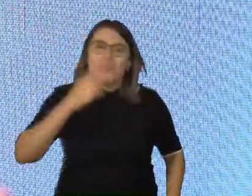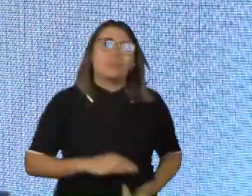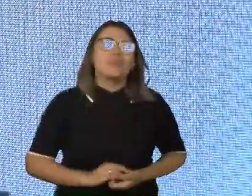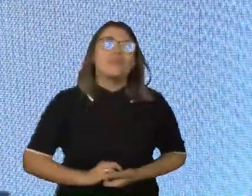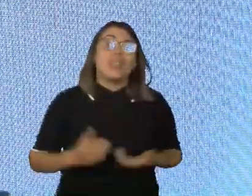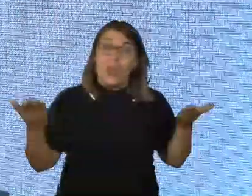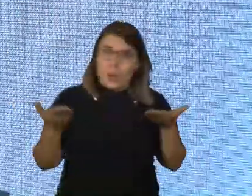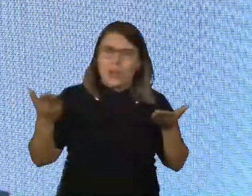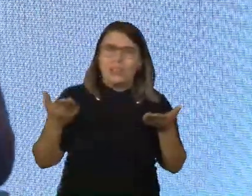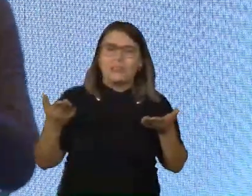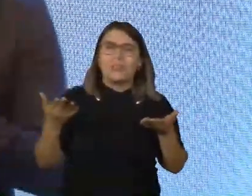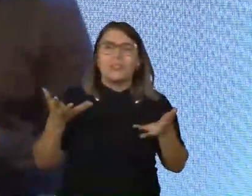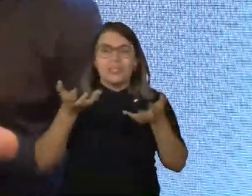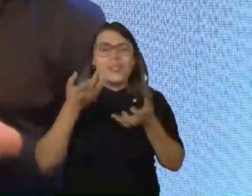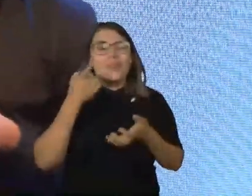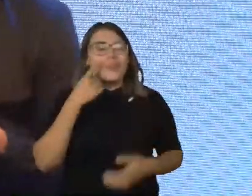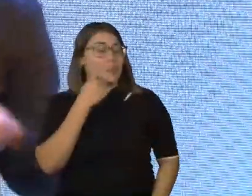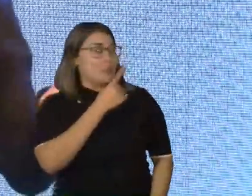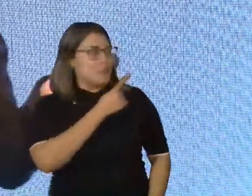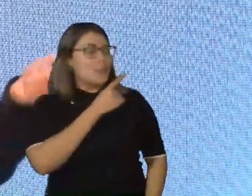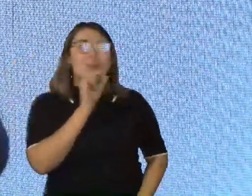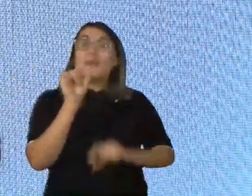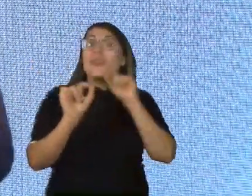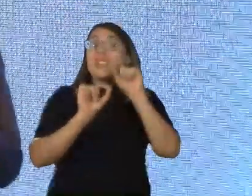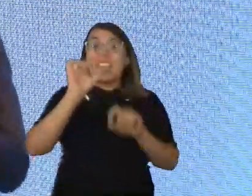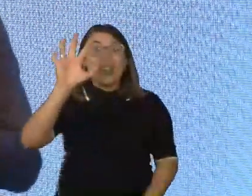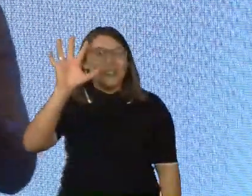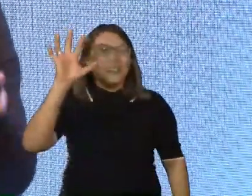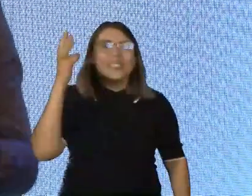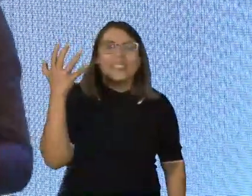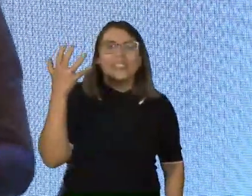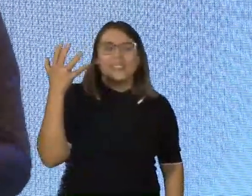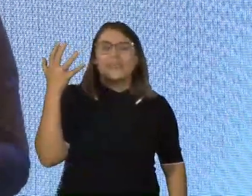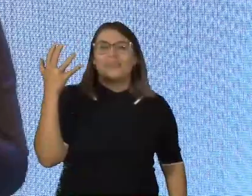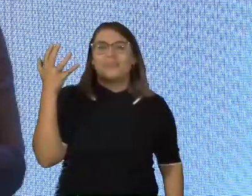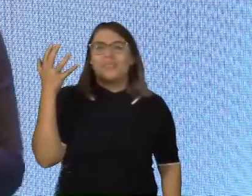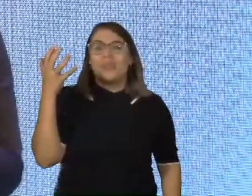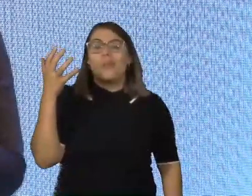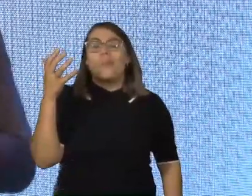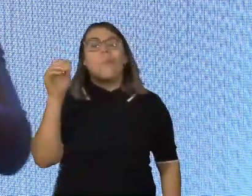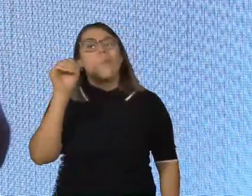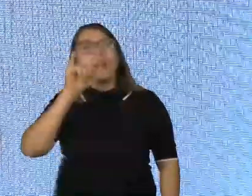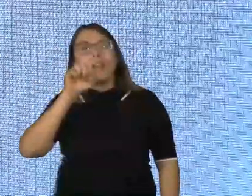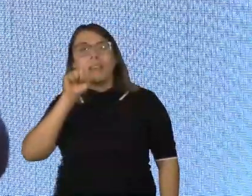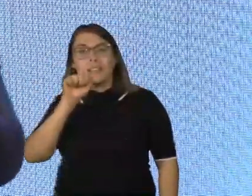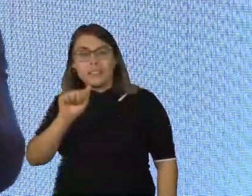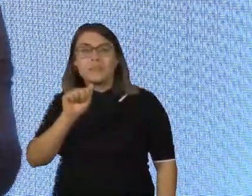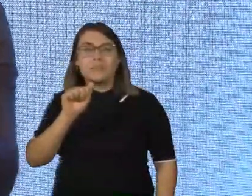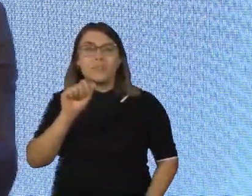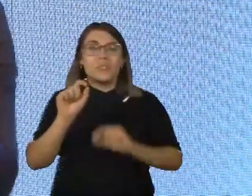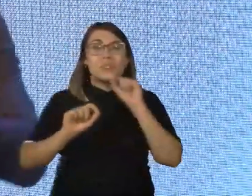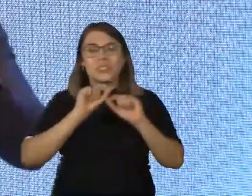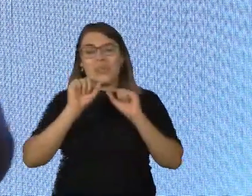Nesse momento, eu queria mostrar para vocês o que aconteceu recentemente com a Isa. Um mecanismo e um